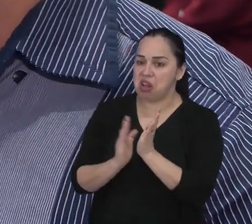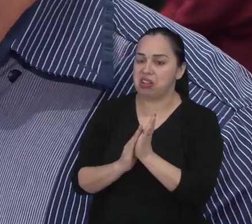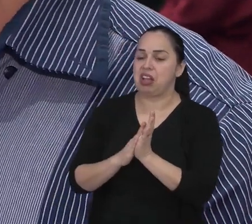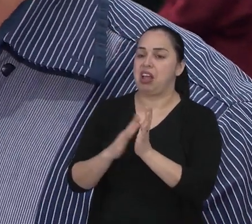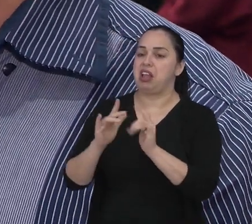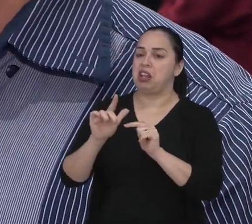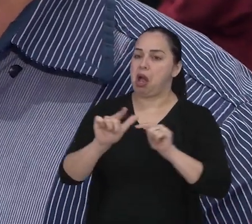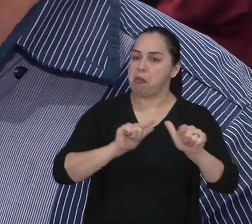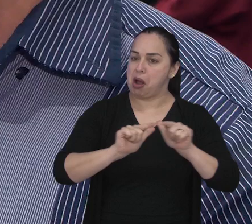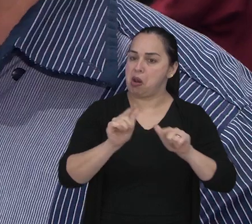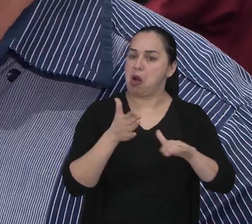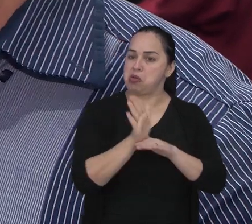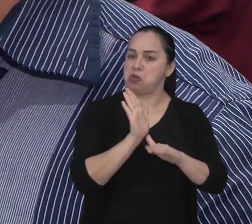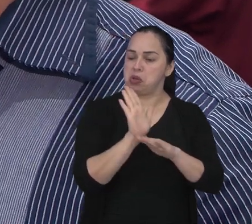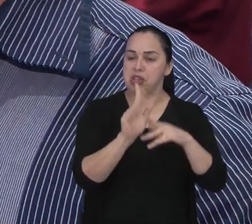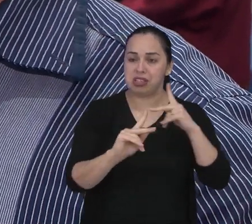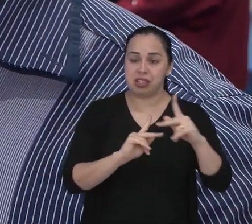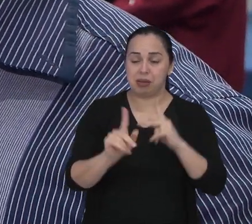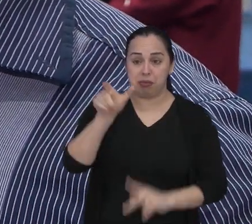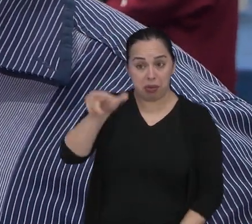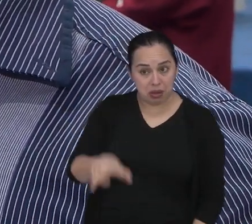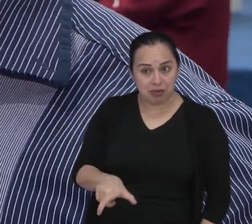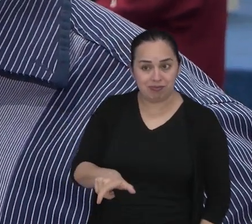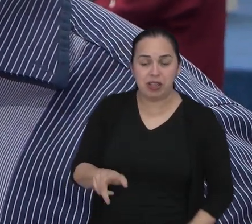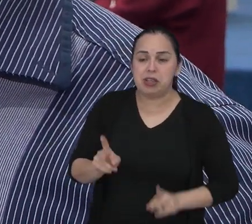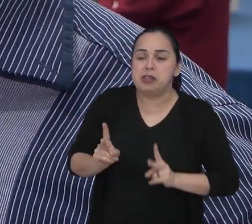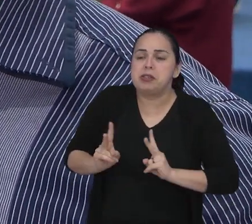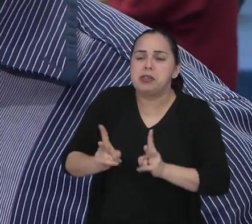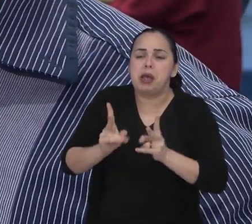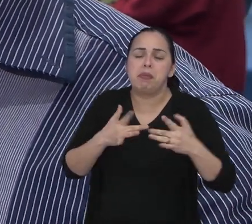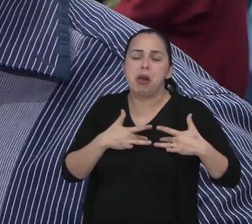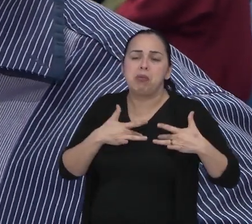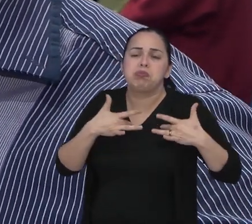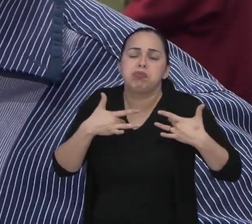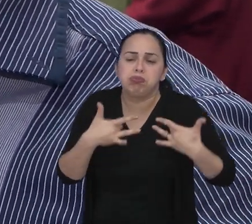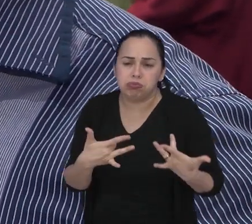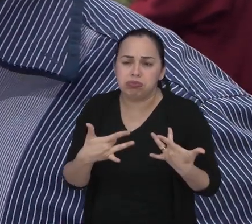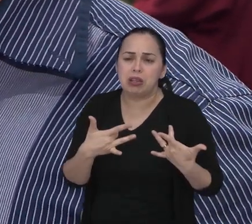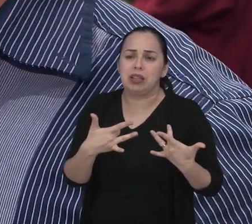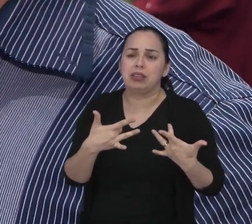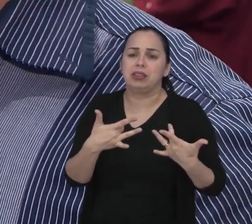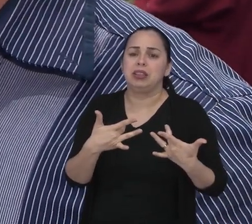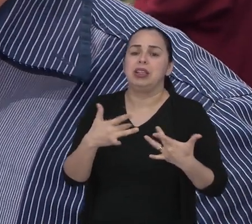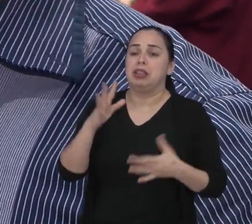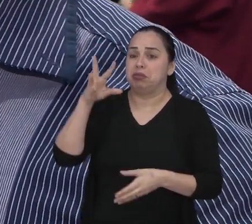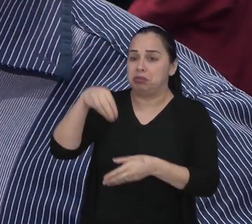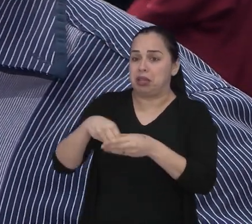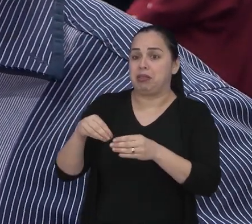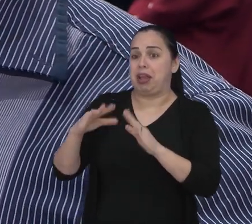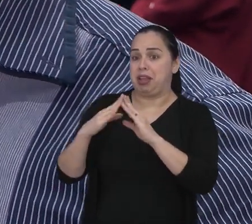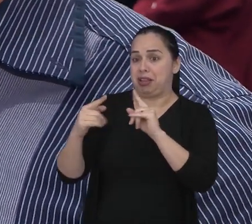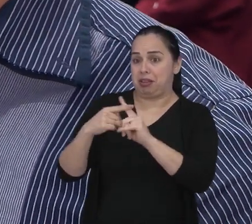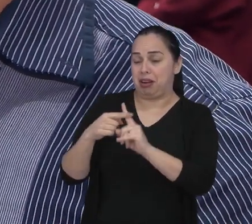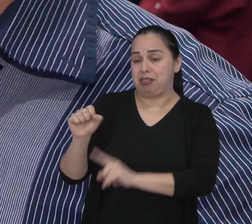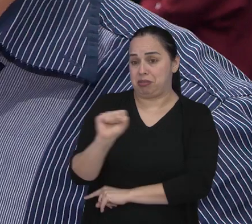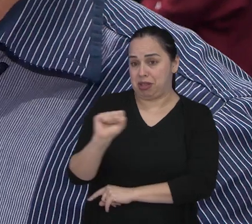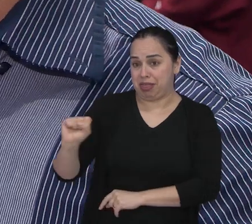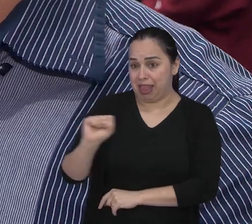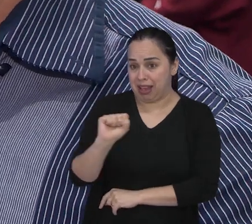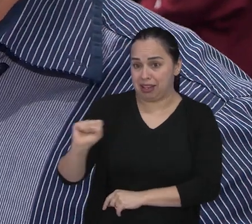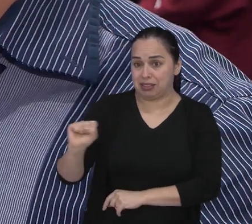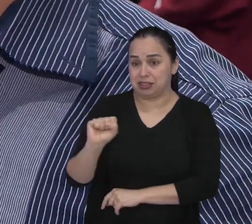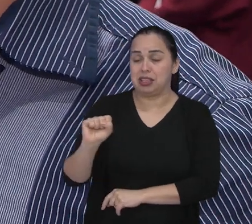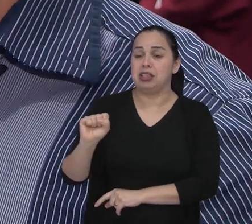prestou serviços para São José, ele é uma pessoa que sempre ajudou a todos dentro da nossa comunidade, dentro